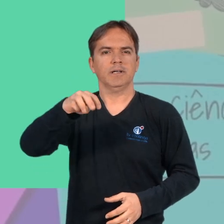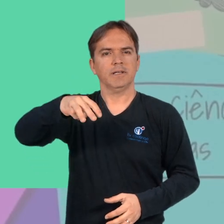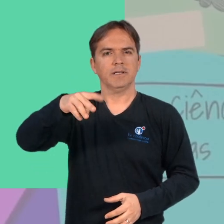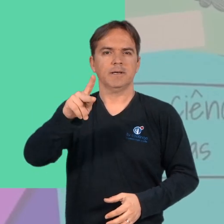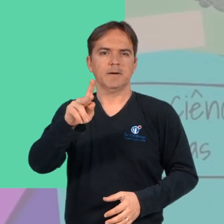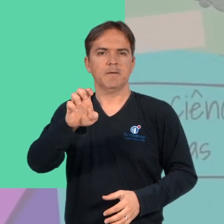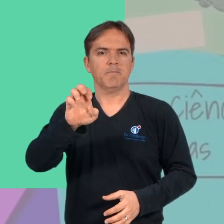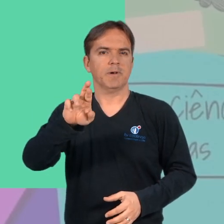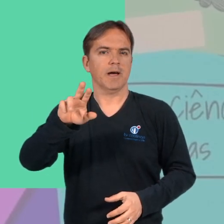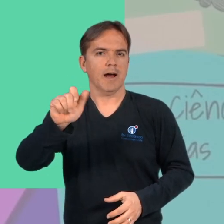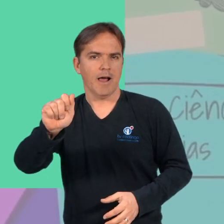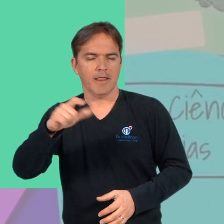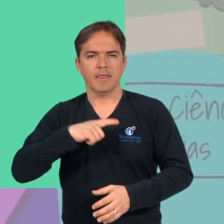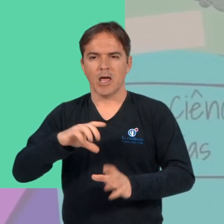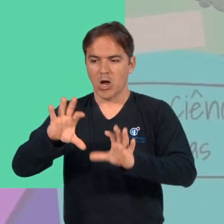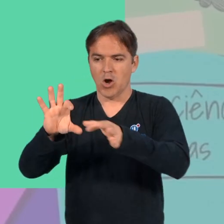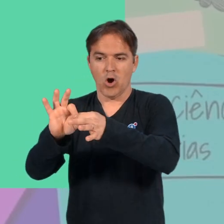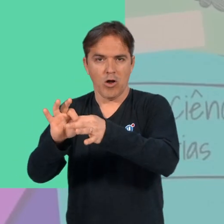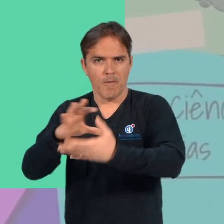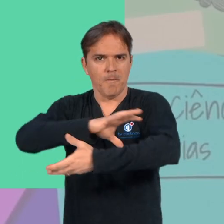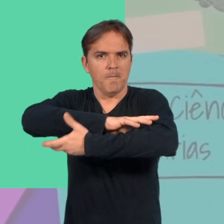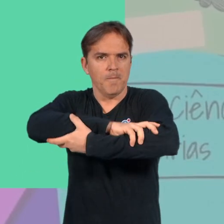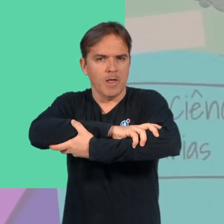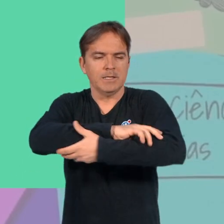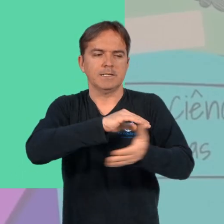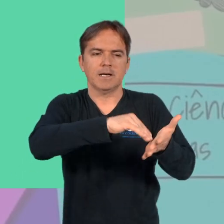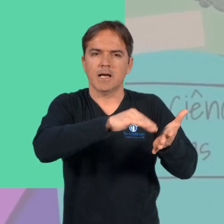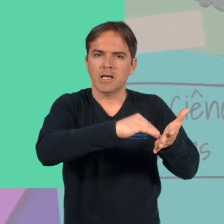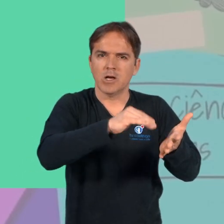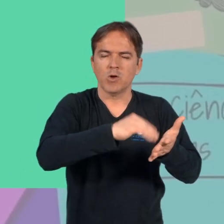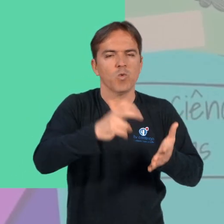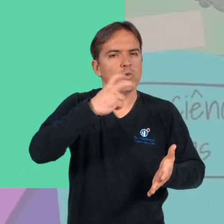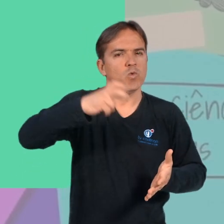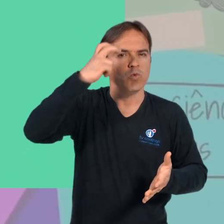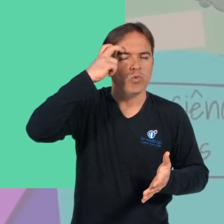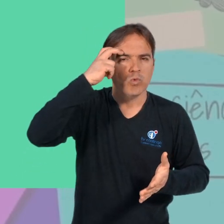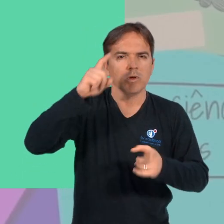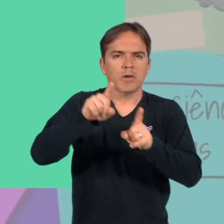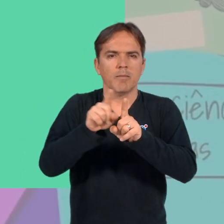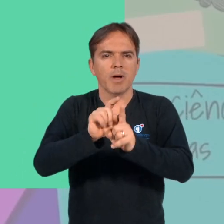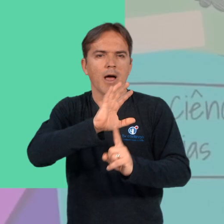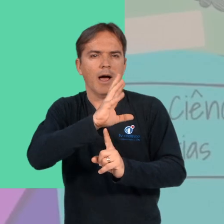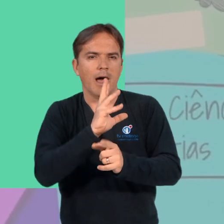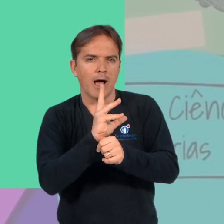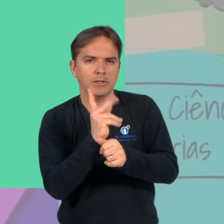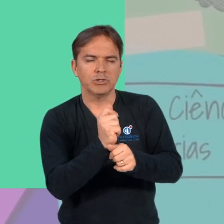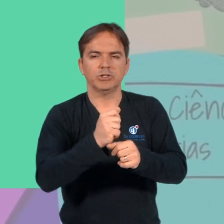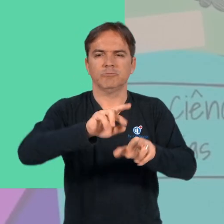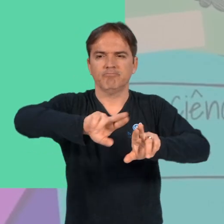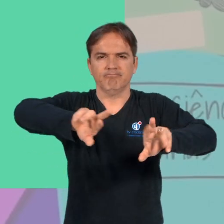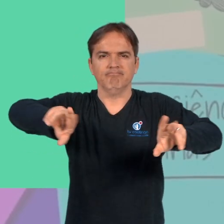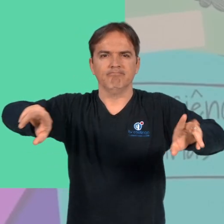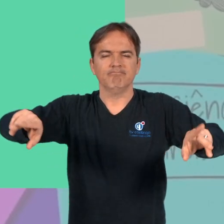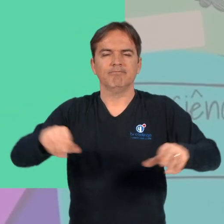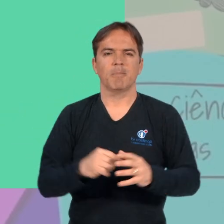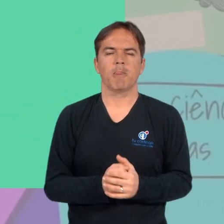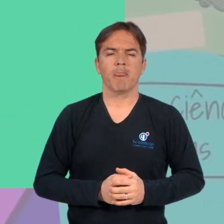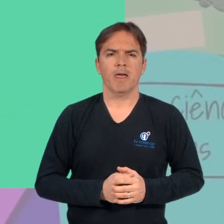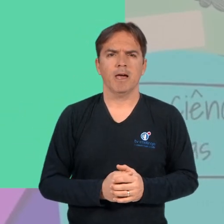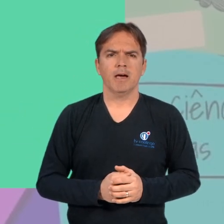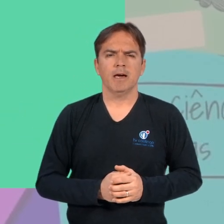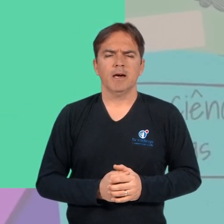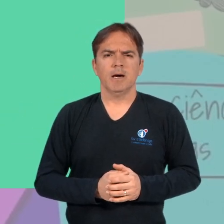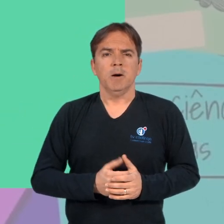o Colegiado de Artes Visuais, Secretaria de Cultura da Bahia e artistas locais e de diferentes regiões do Brasil. Os